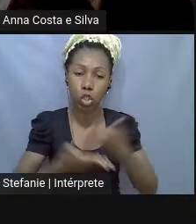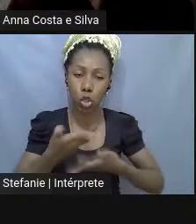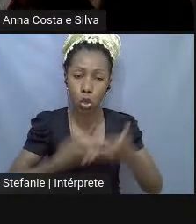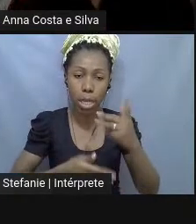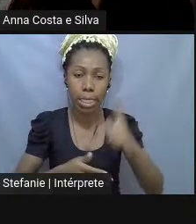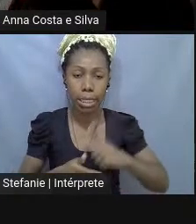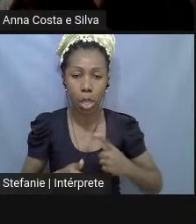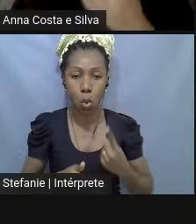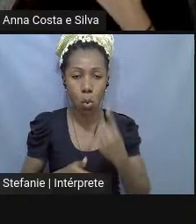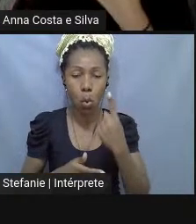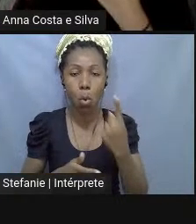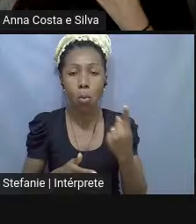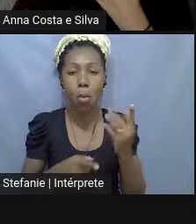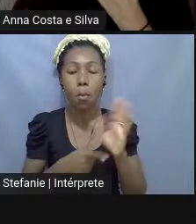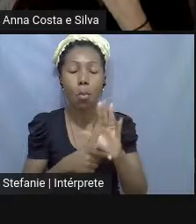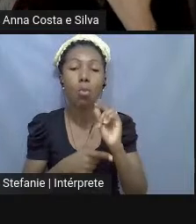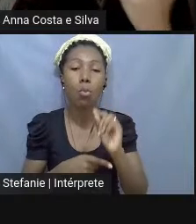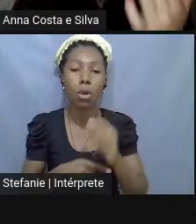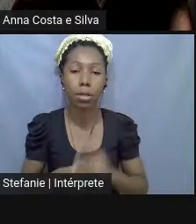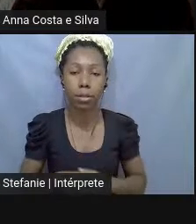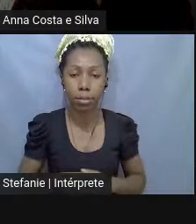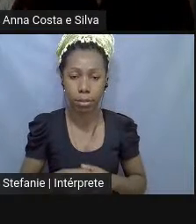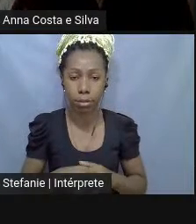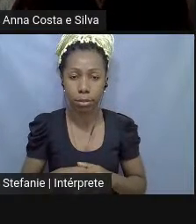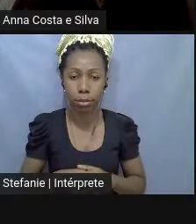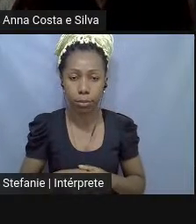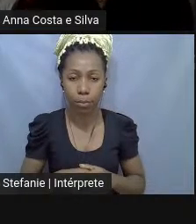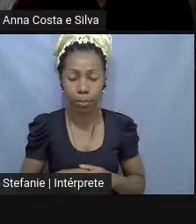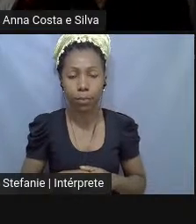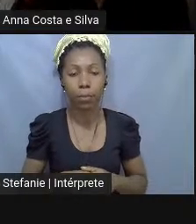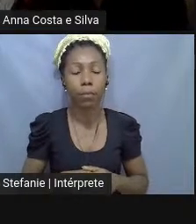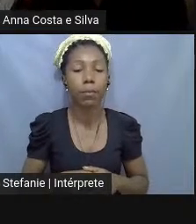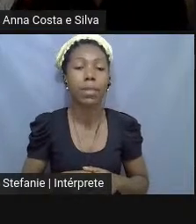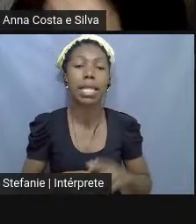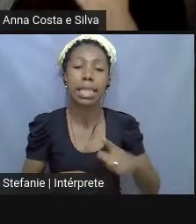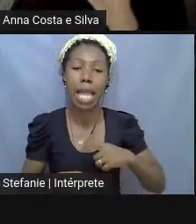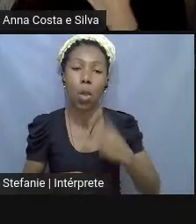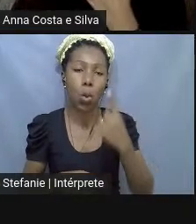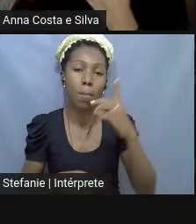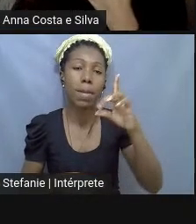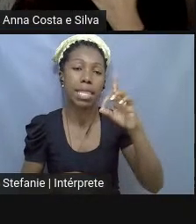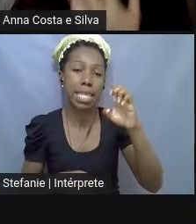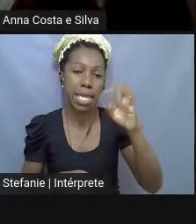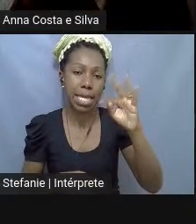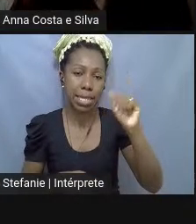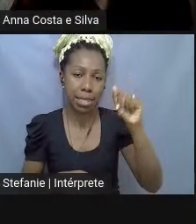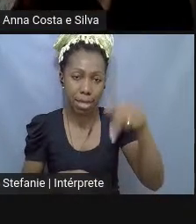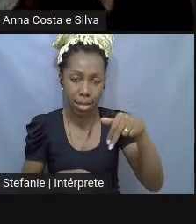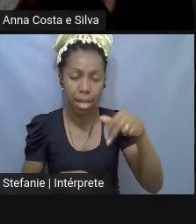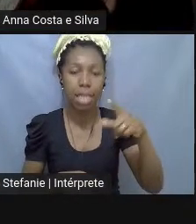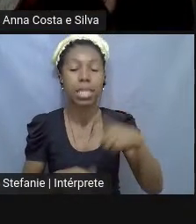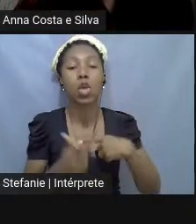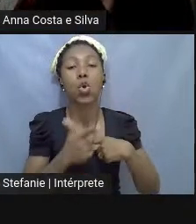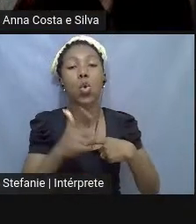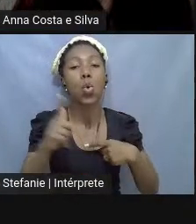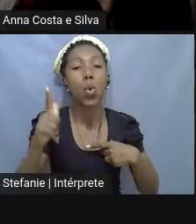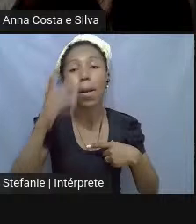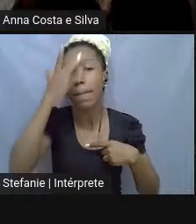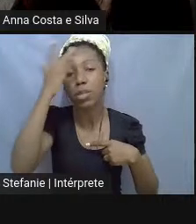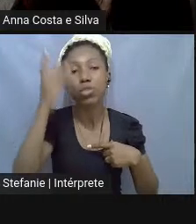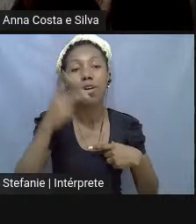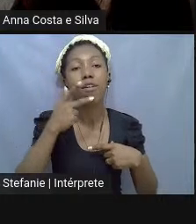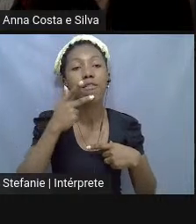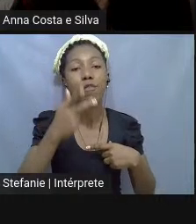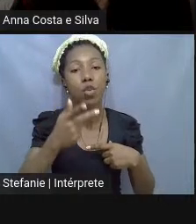exemplo, que diz... Aqui tem a do Detran, tem outra que diz o que eu queria falar com você a coisa mais